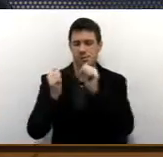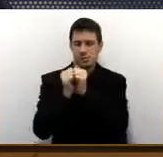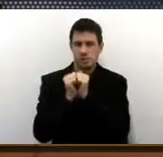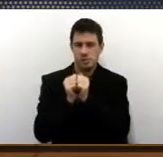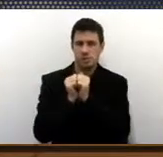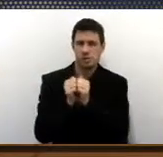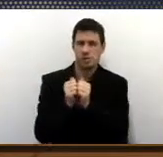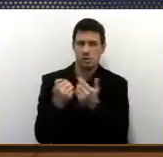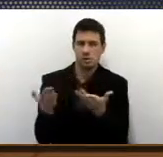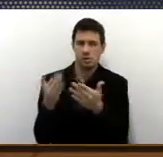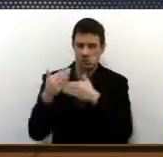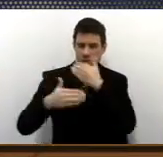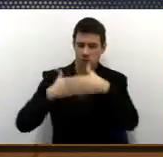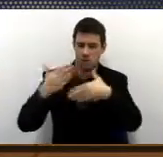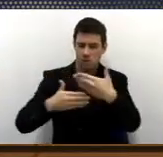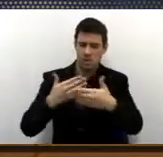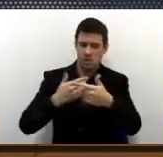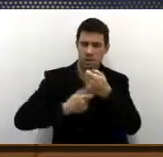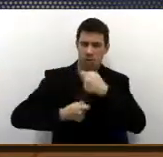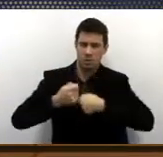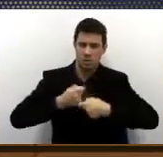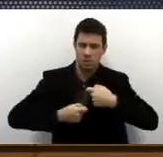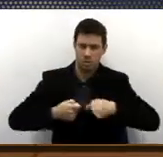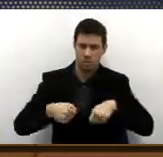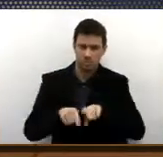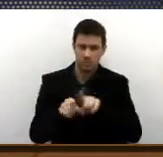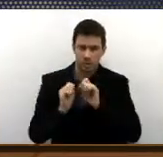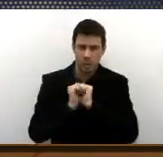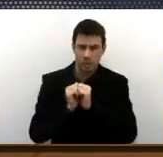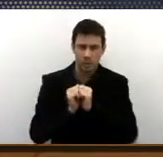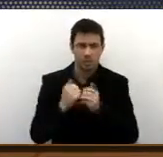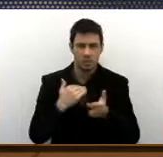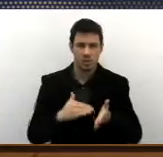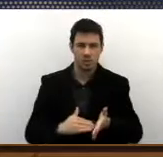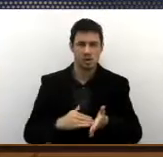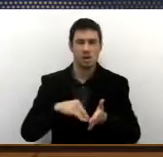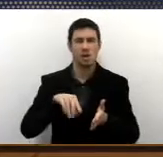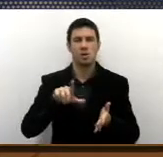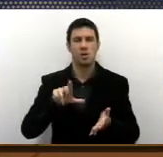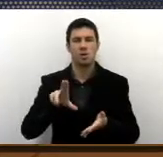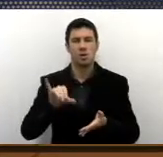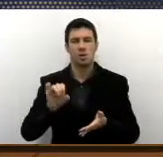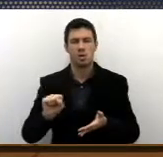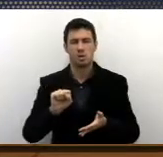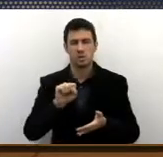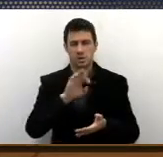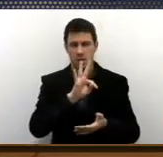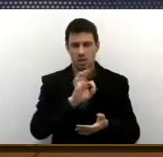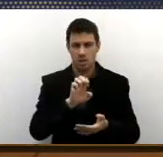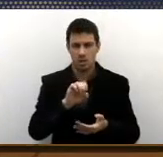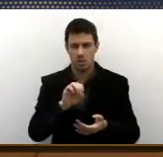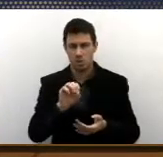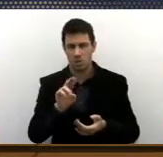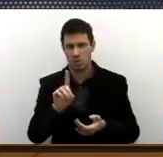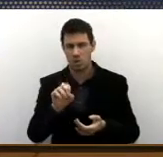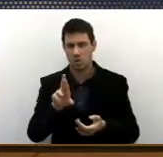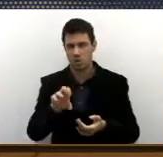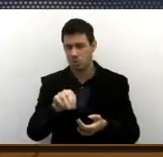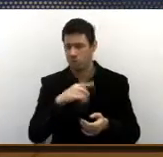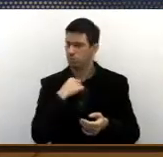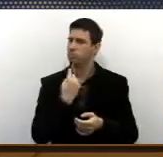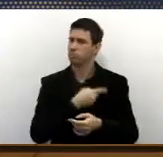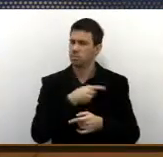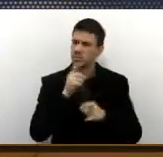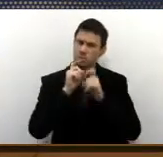o desenvolvimento econômico, secretário Luiz Teodoro, a gente tem feito reuniões com as empresas